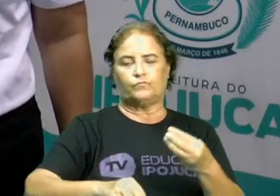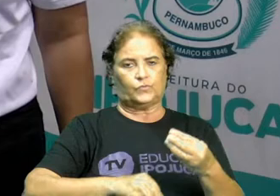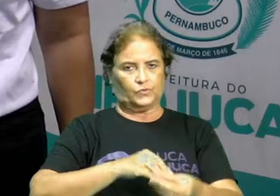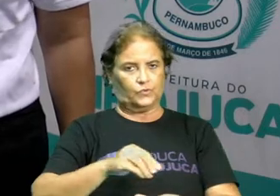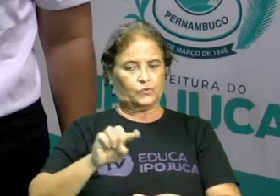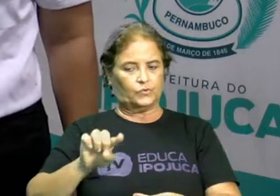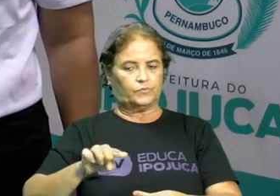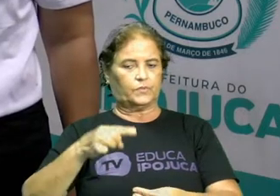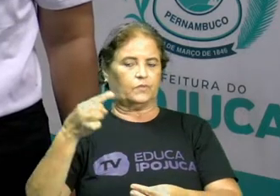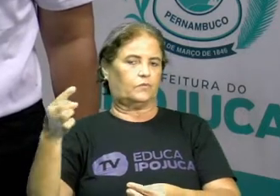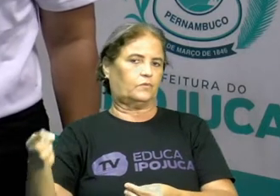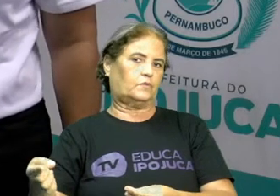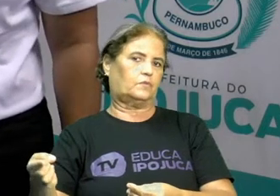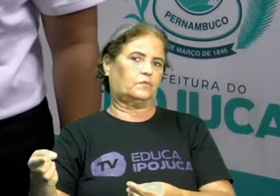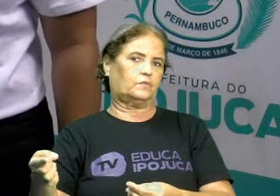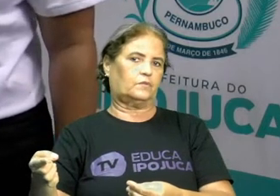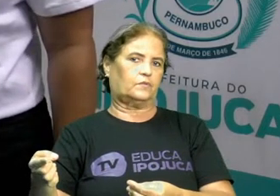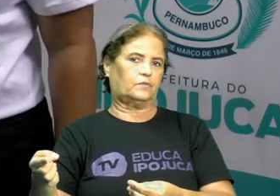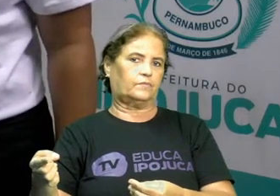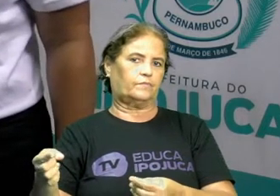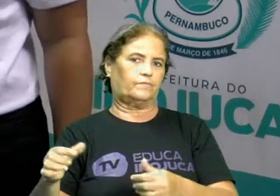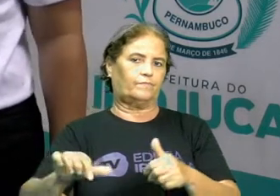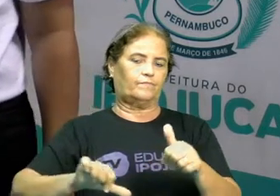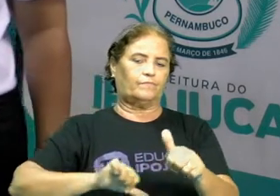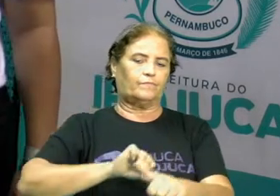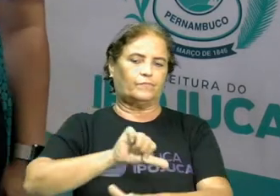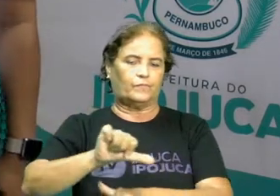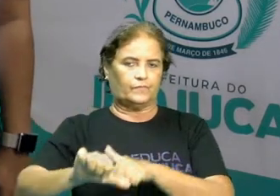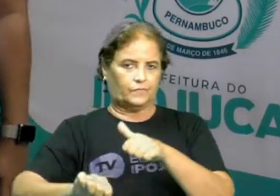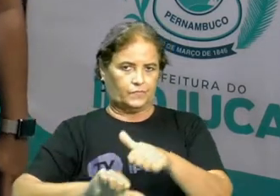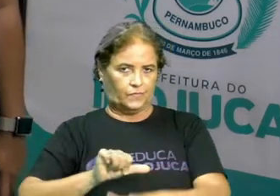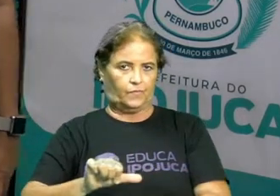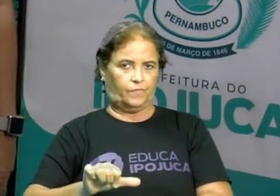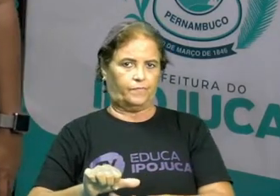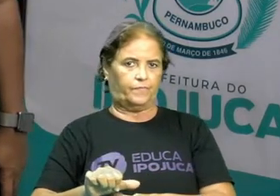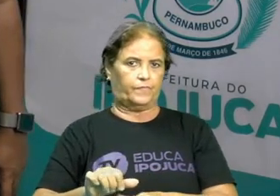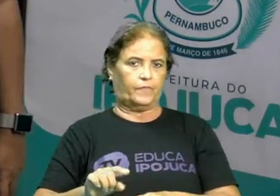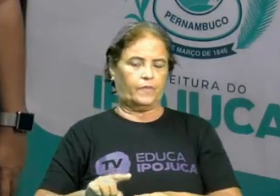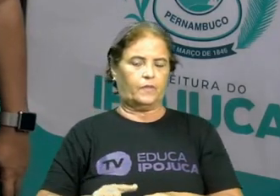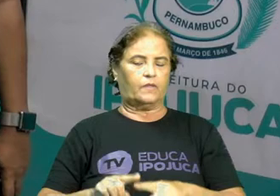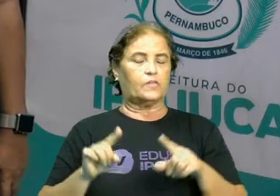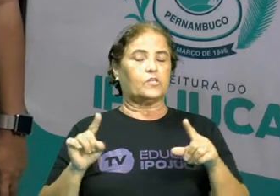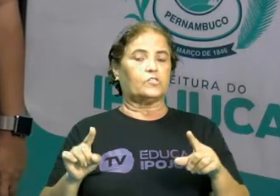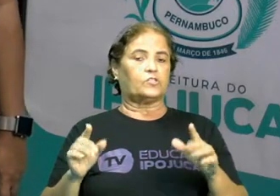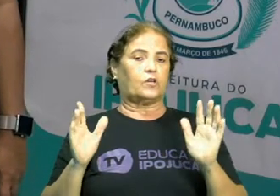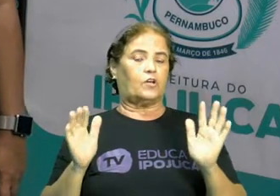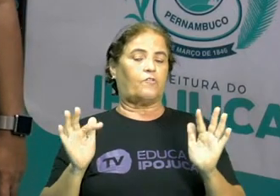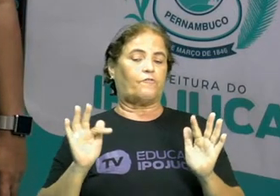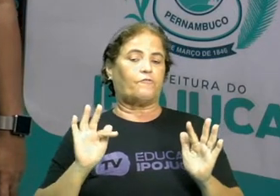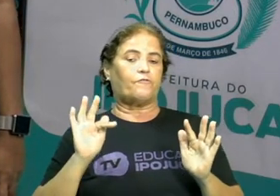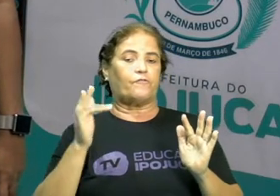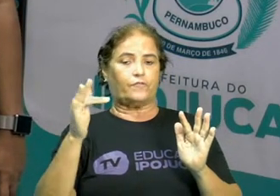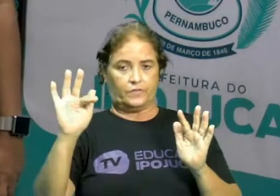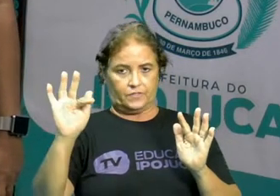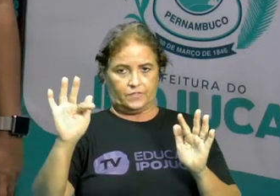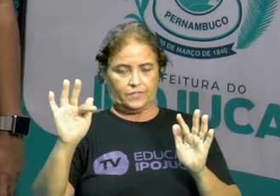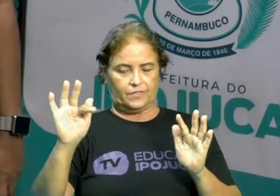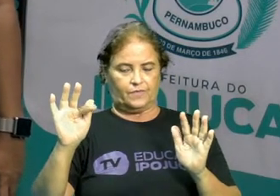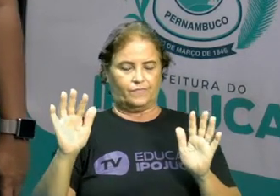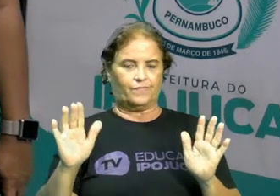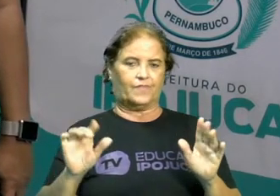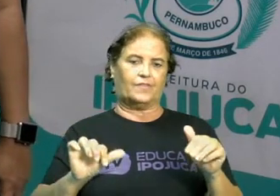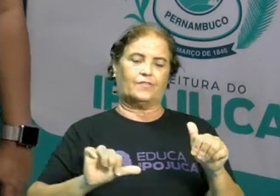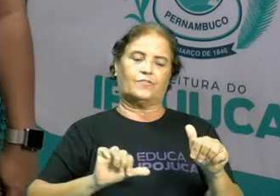outra substância. Já a transformação física, já é o oposto. É